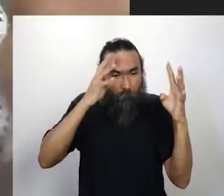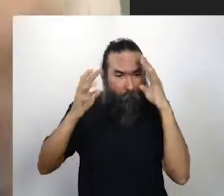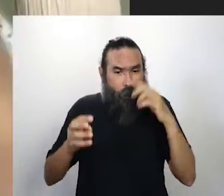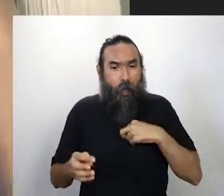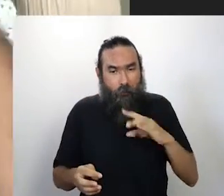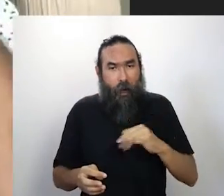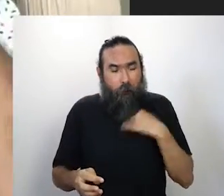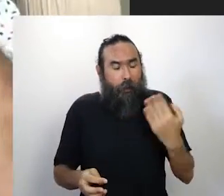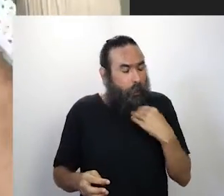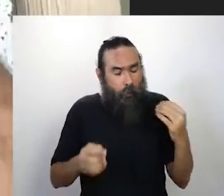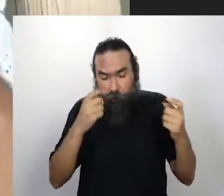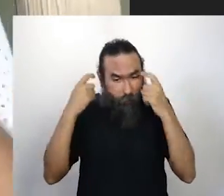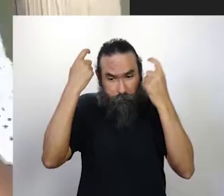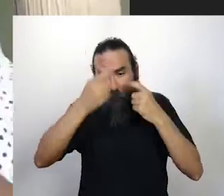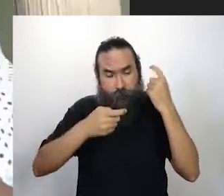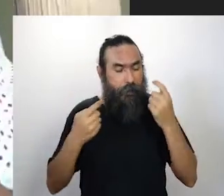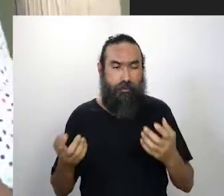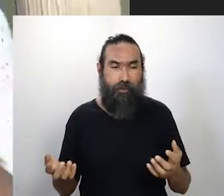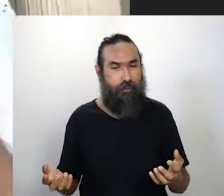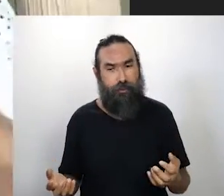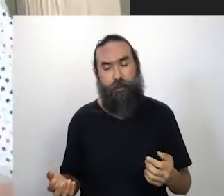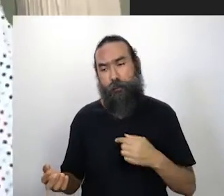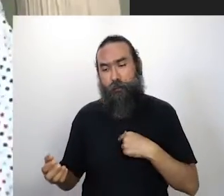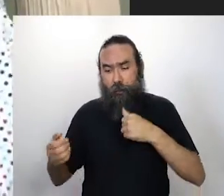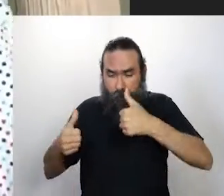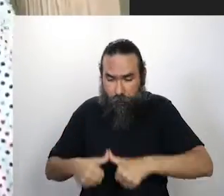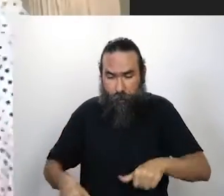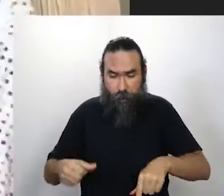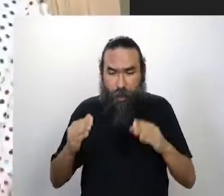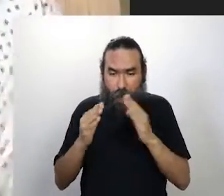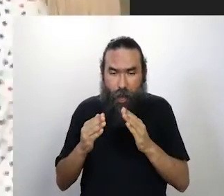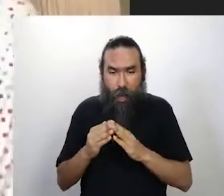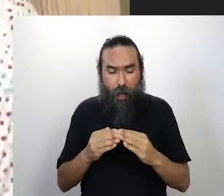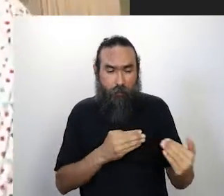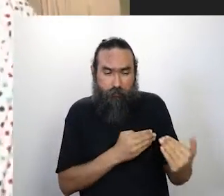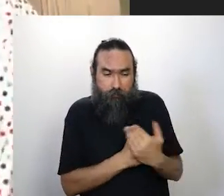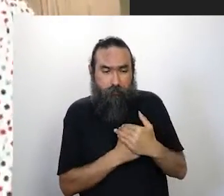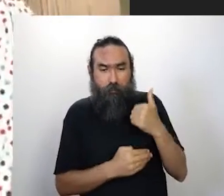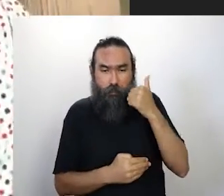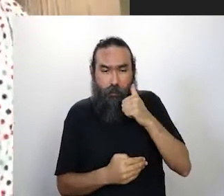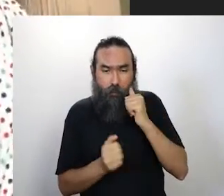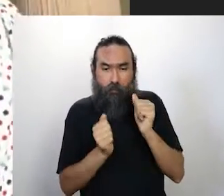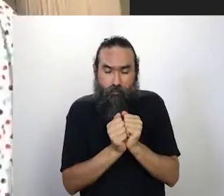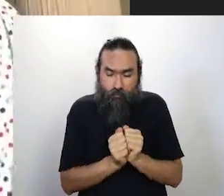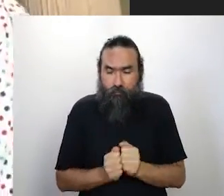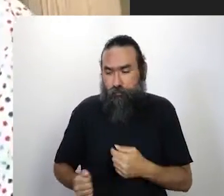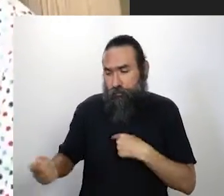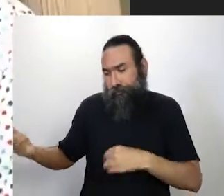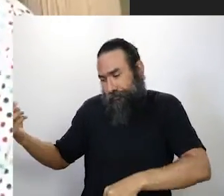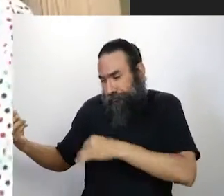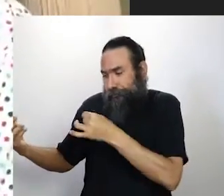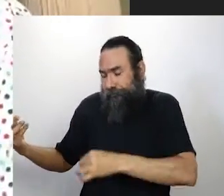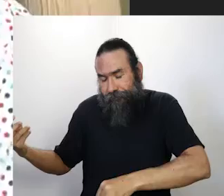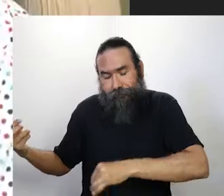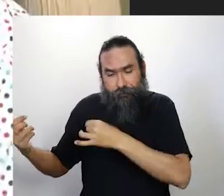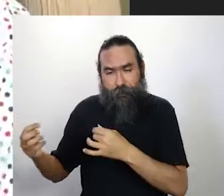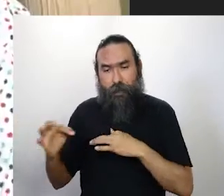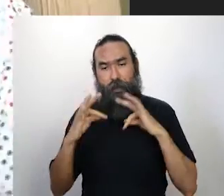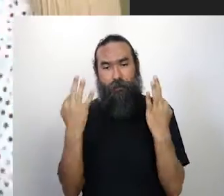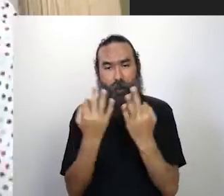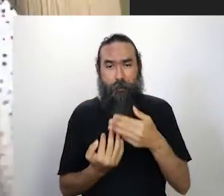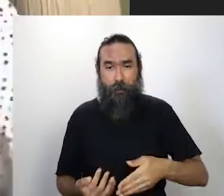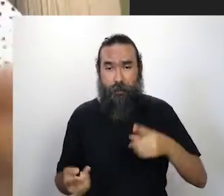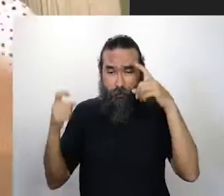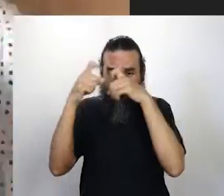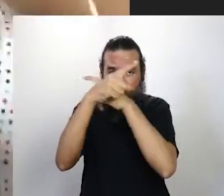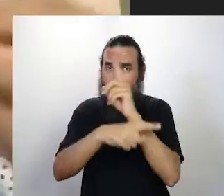mas aqui ao lado da minha rabeca, ela me consolando, minha esposa, a família, mas a gente sabe que não está fácil para ninguém e